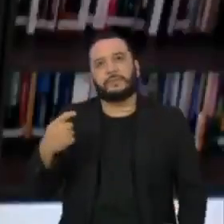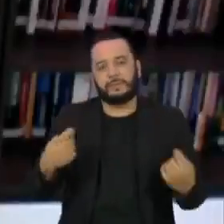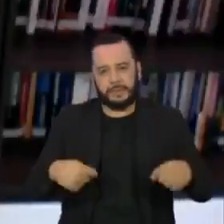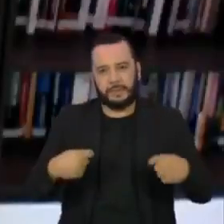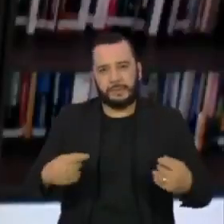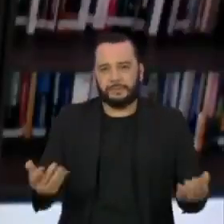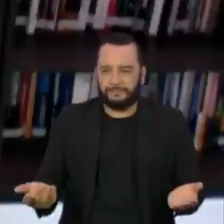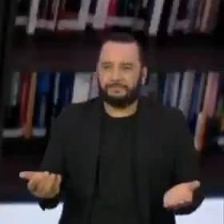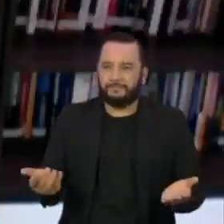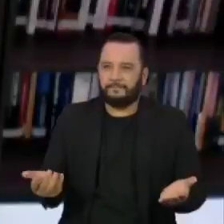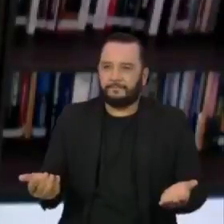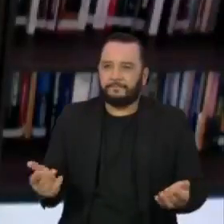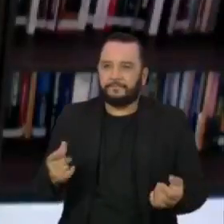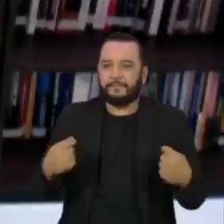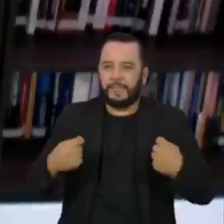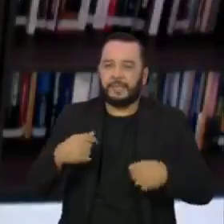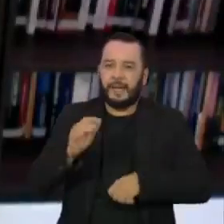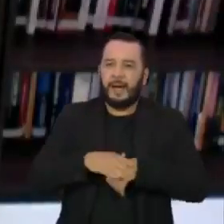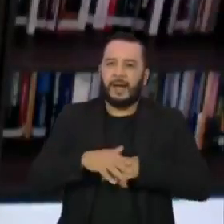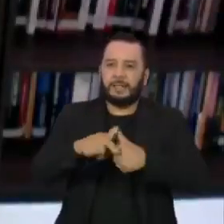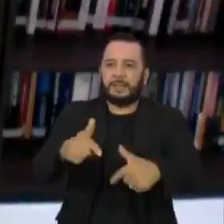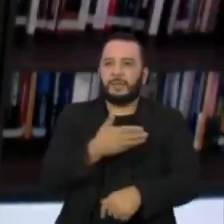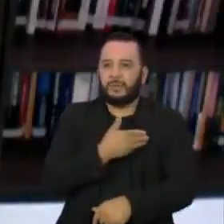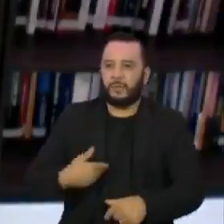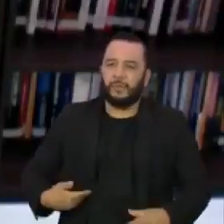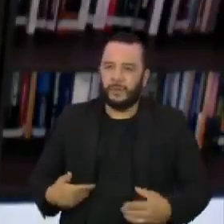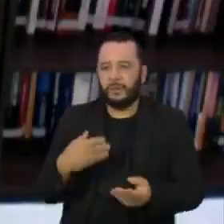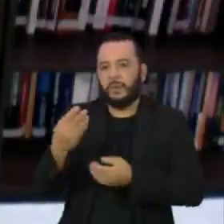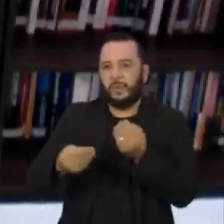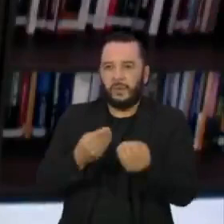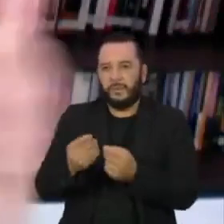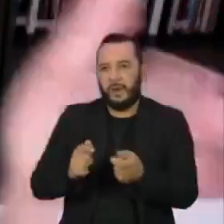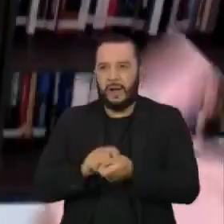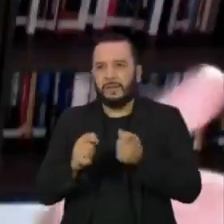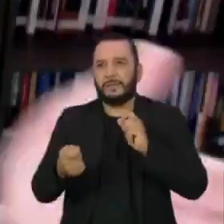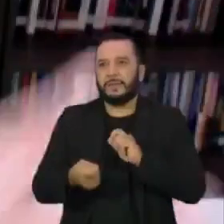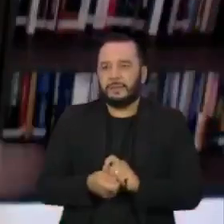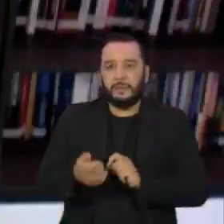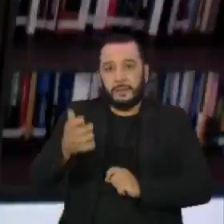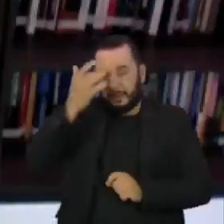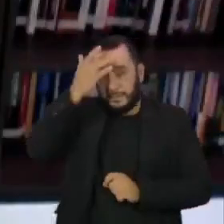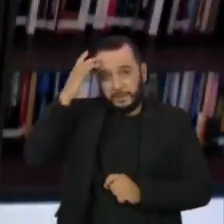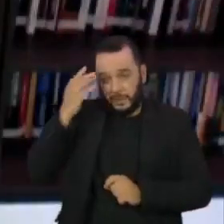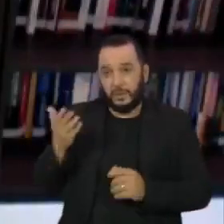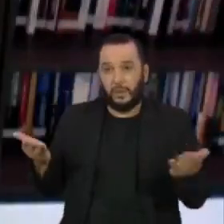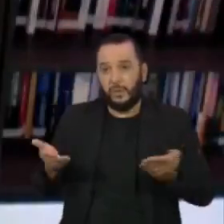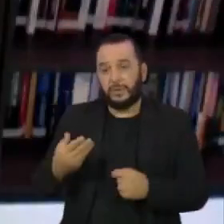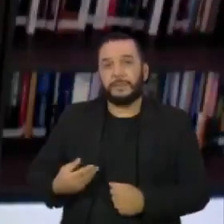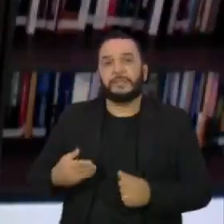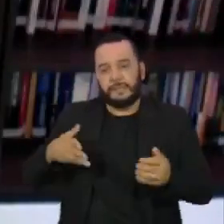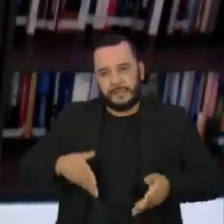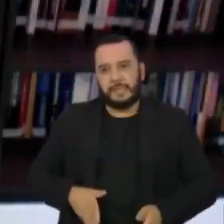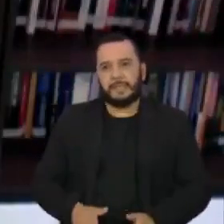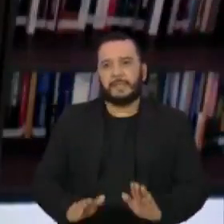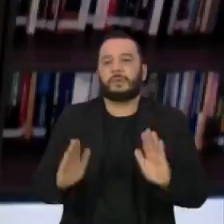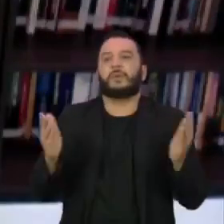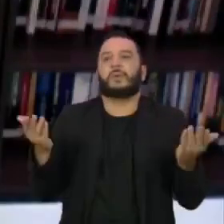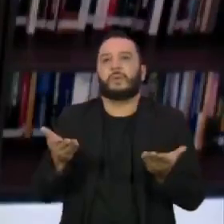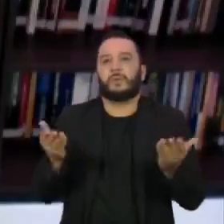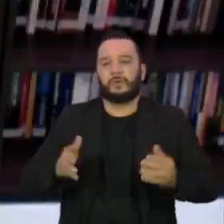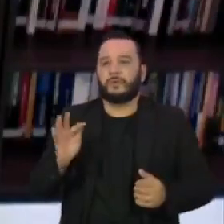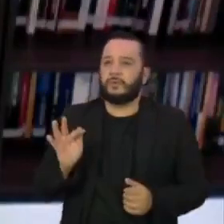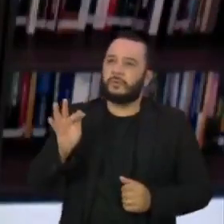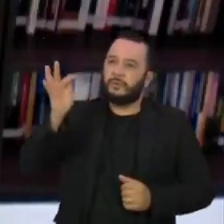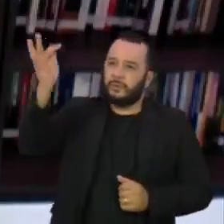Há que haver muitas políticas de adaptação, porque as populações que hoje estão nascendo vão enfrentar